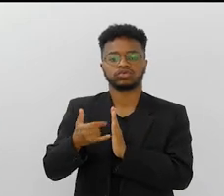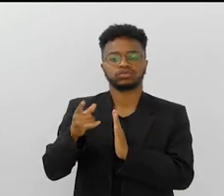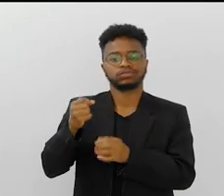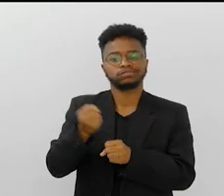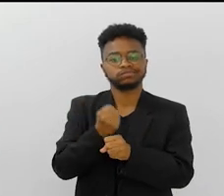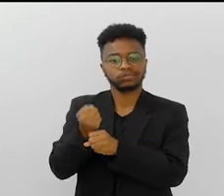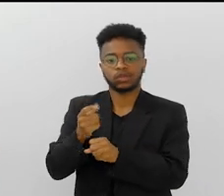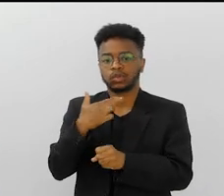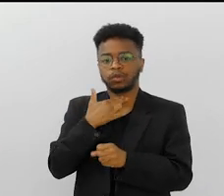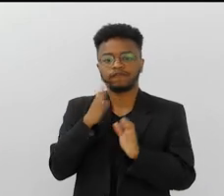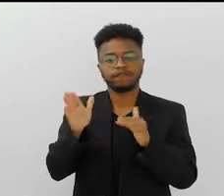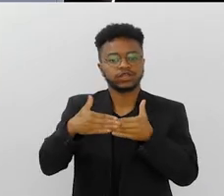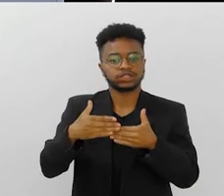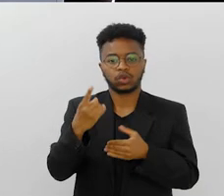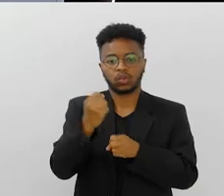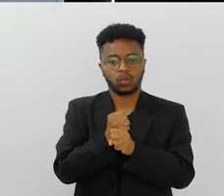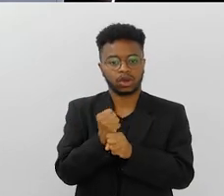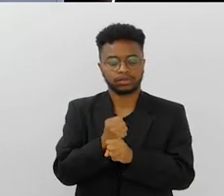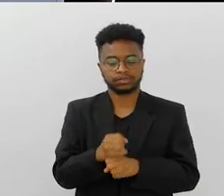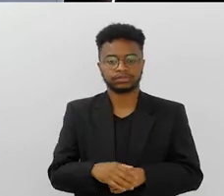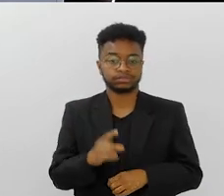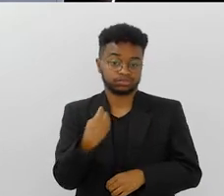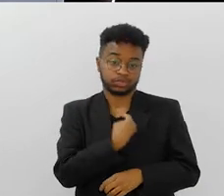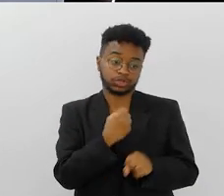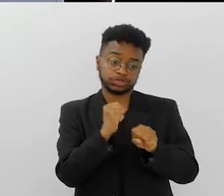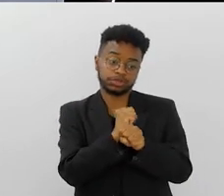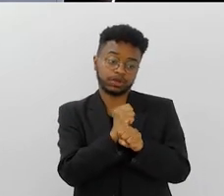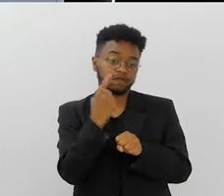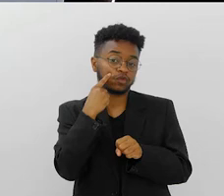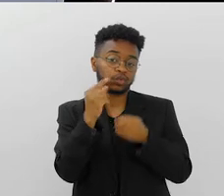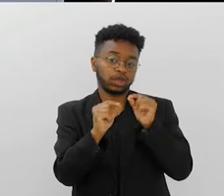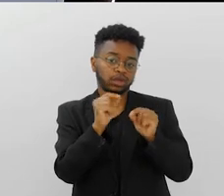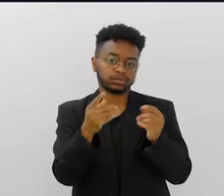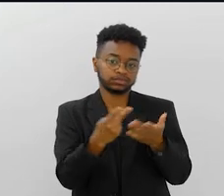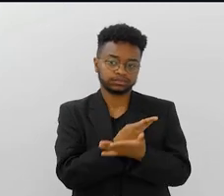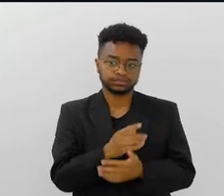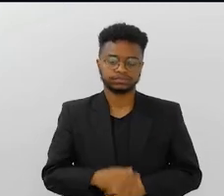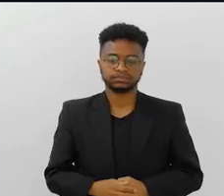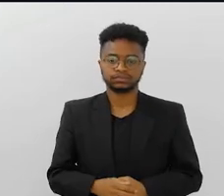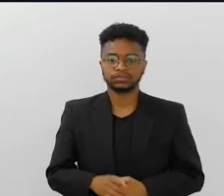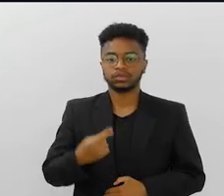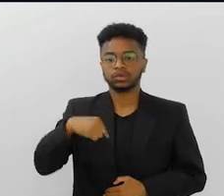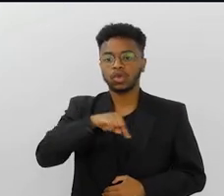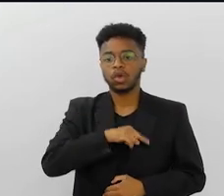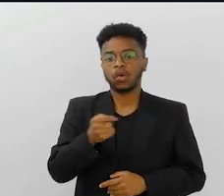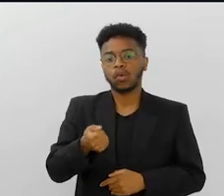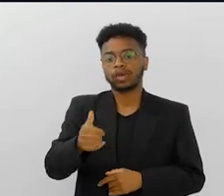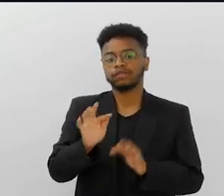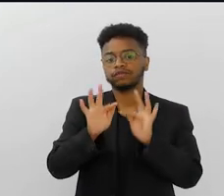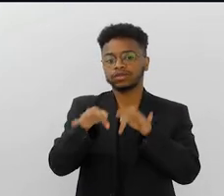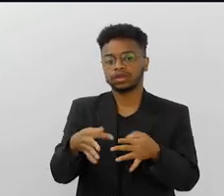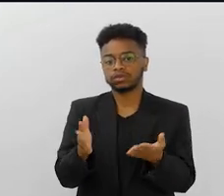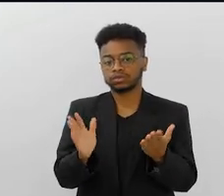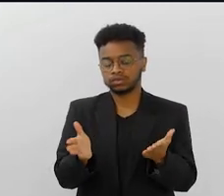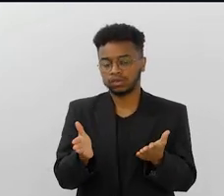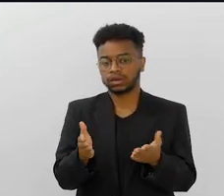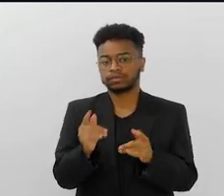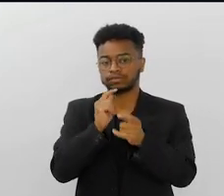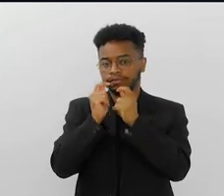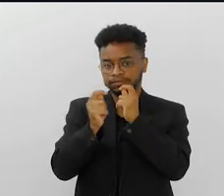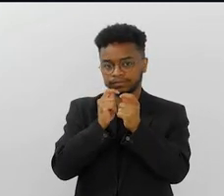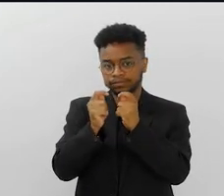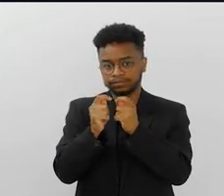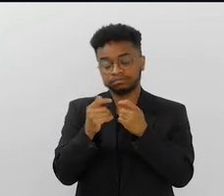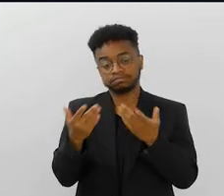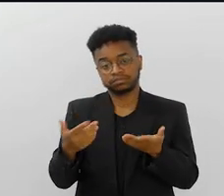fechado o ano inteiro, do jeito que era. É verdade. Vamos esperar agora. É isso aí. Ó, Aidan, nós já estamos encaminhando aqui para o nosso final